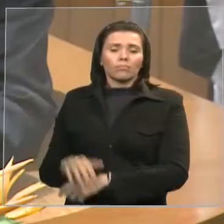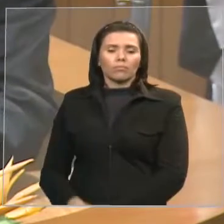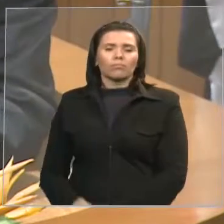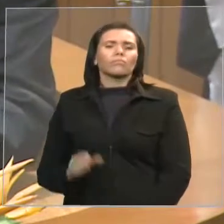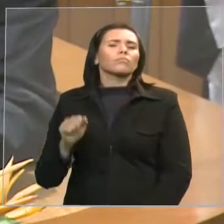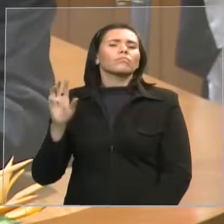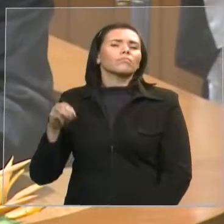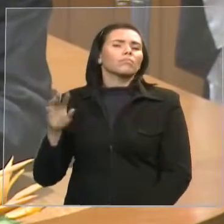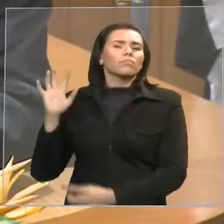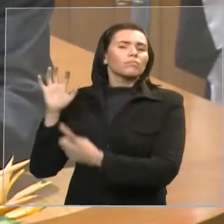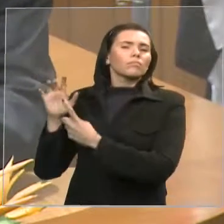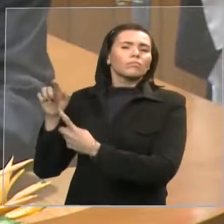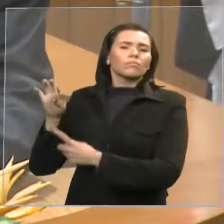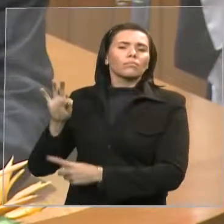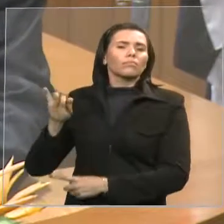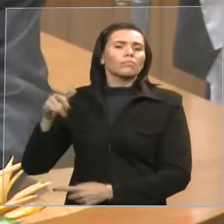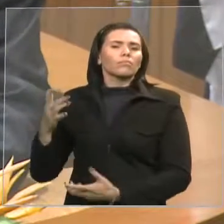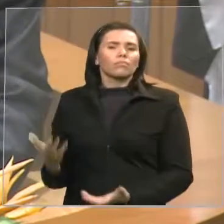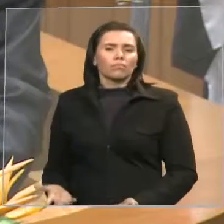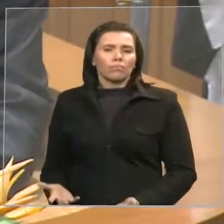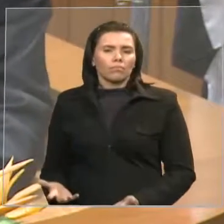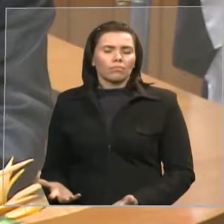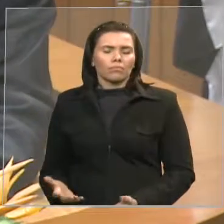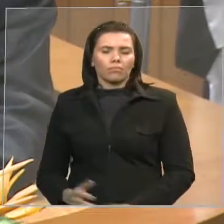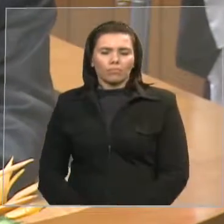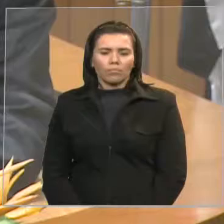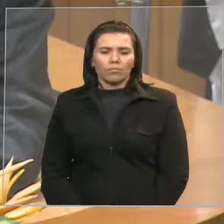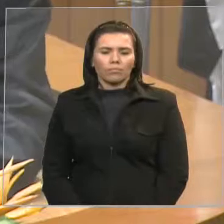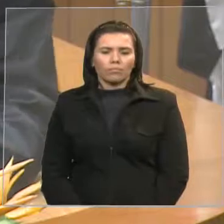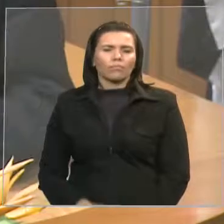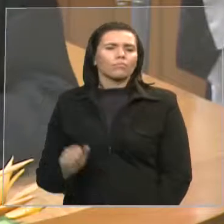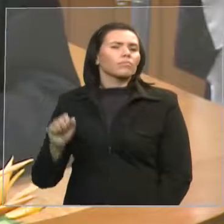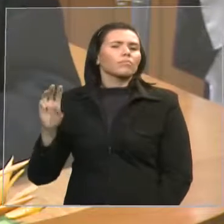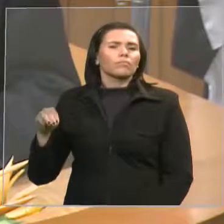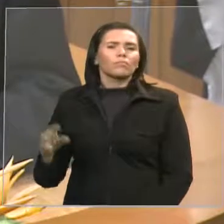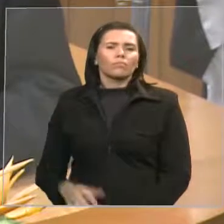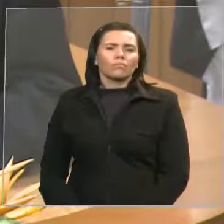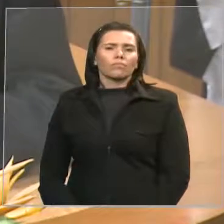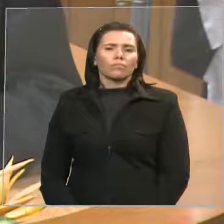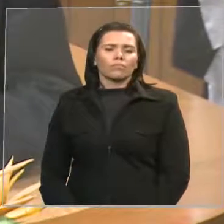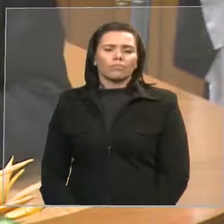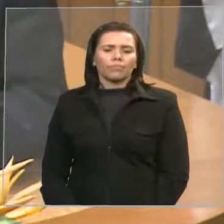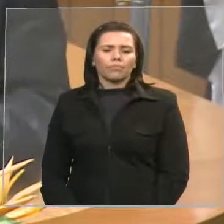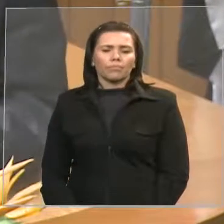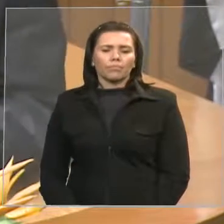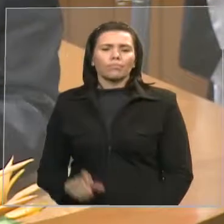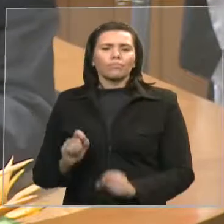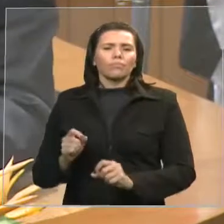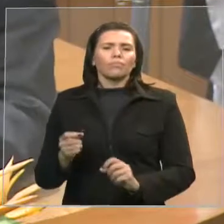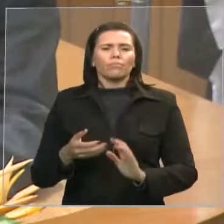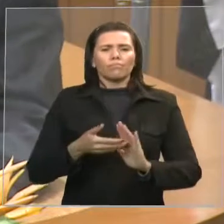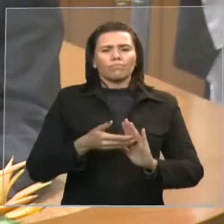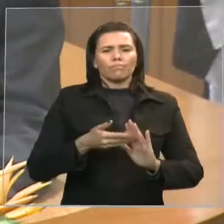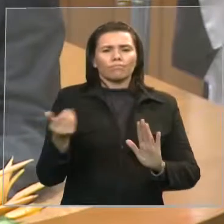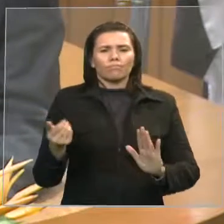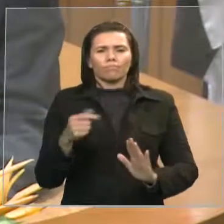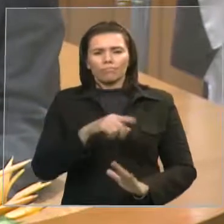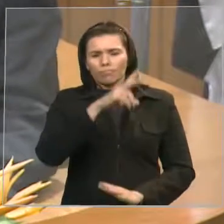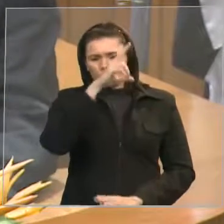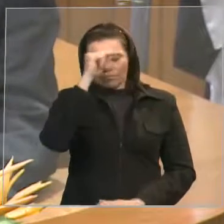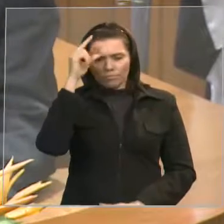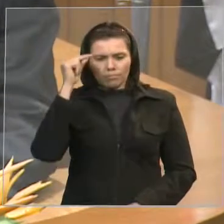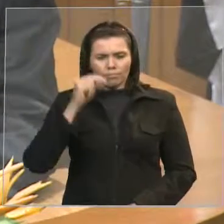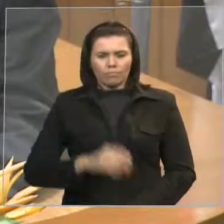deu a decisão que afasta o prefeito fez com base em fatos